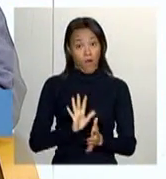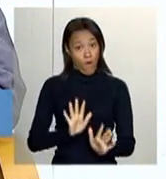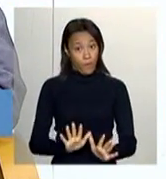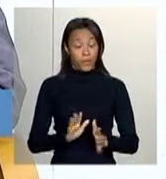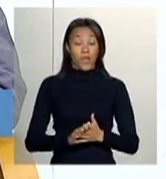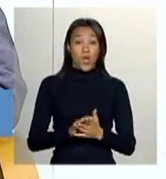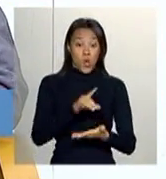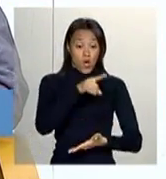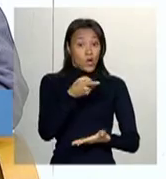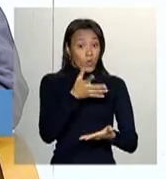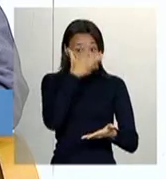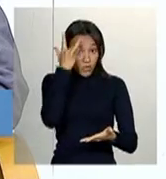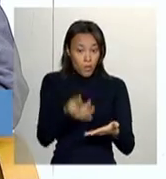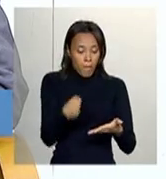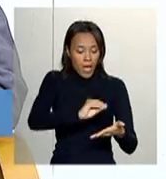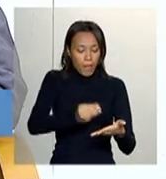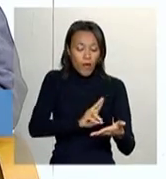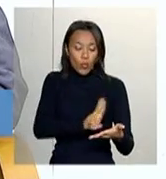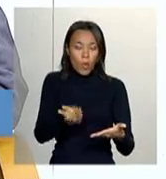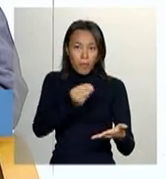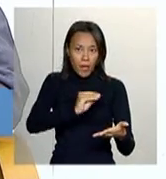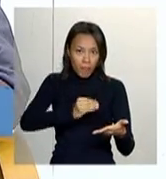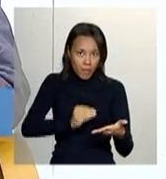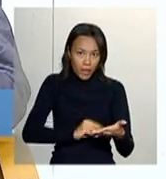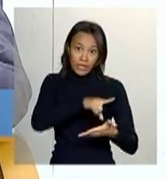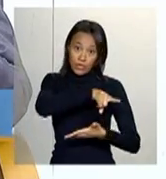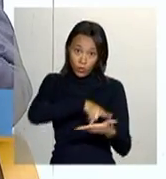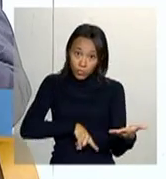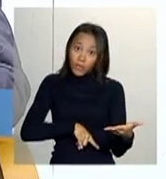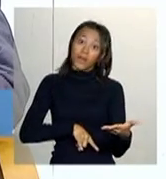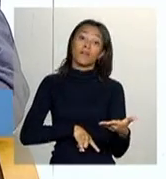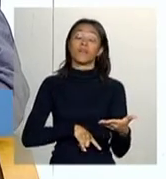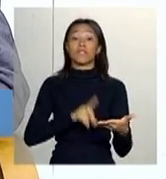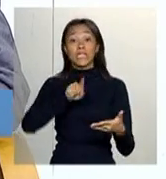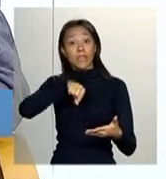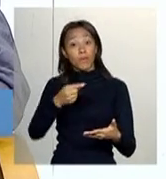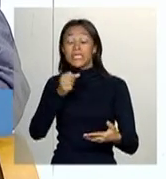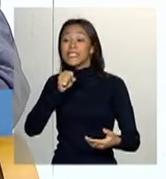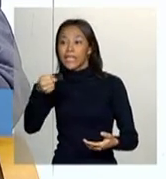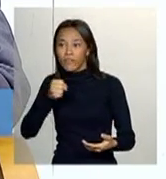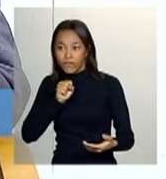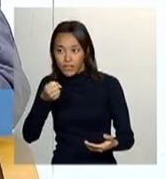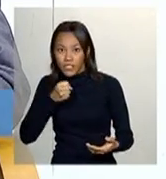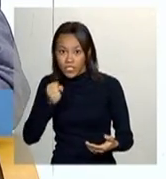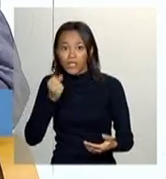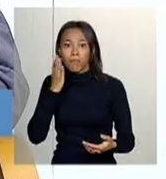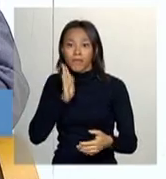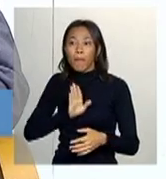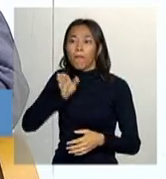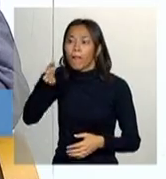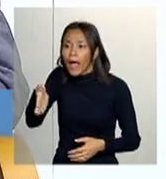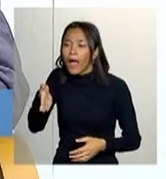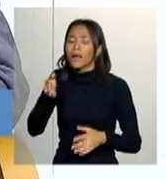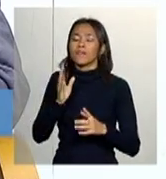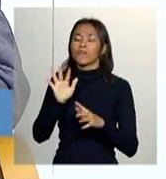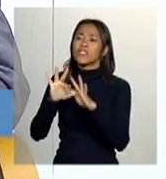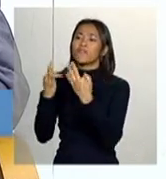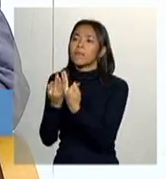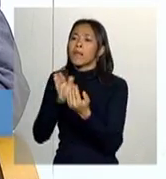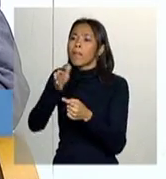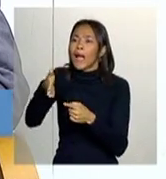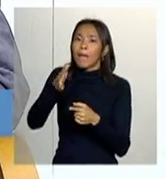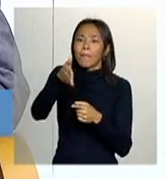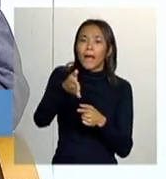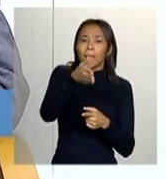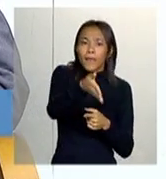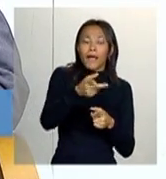do cadastramento, a inclusão da família, a realização da entrevista com essas pessoas, com essas famílias, a